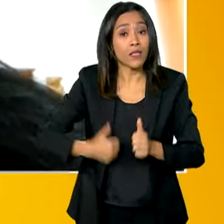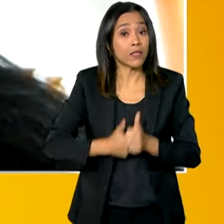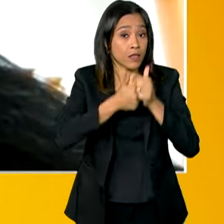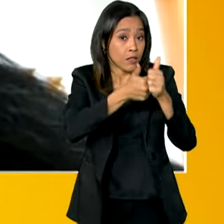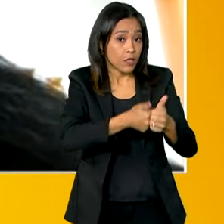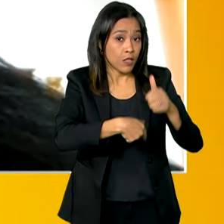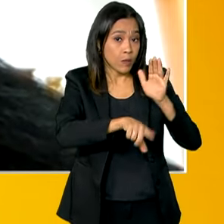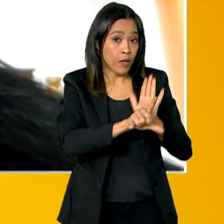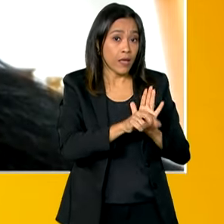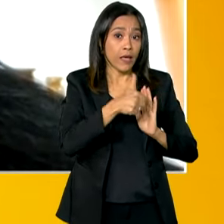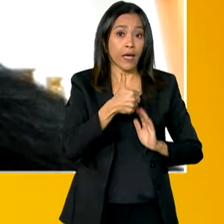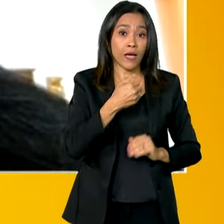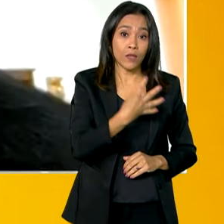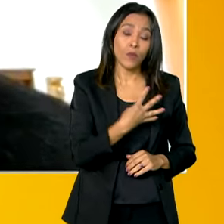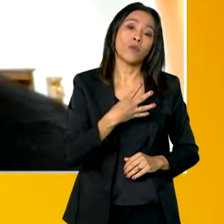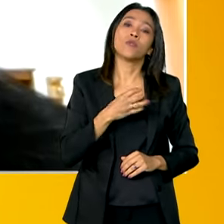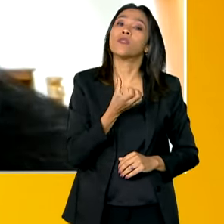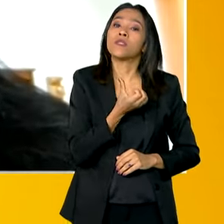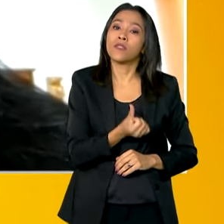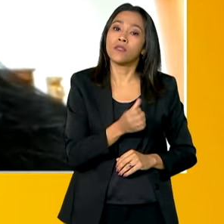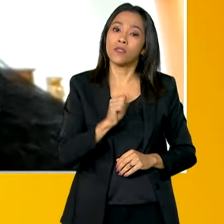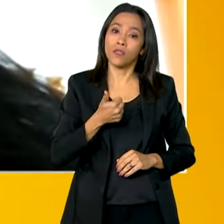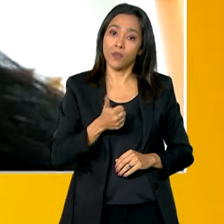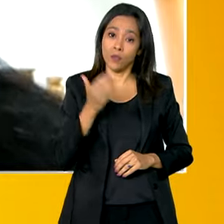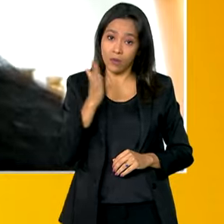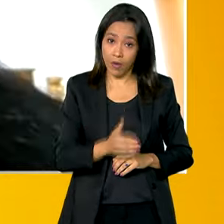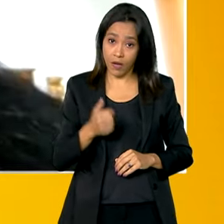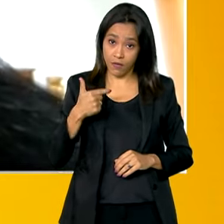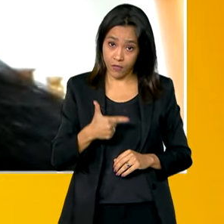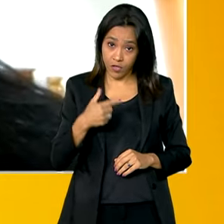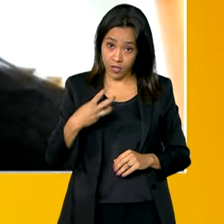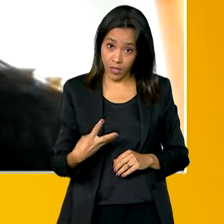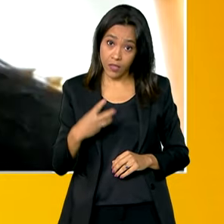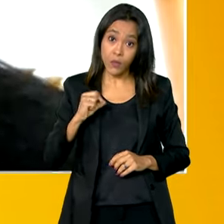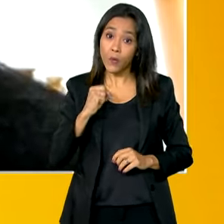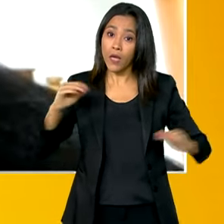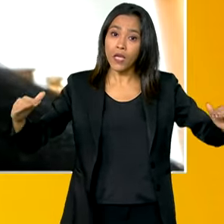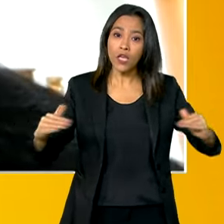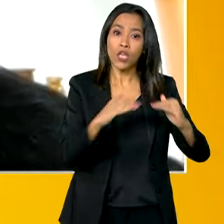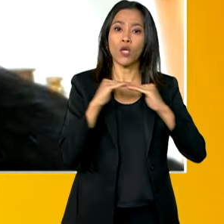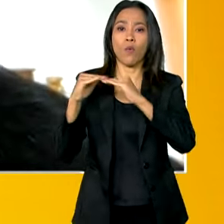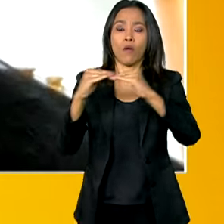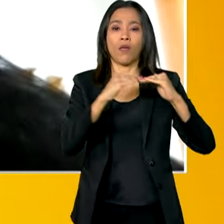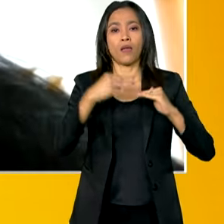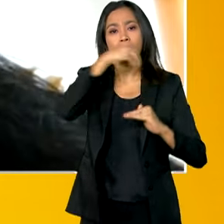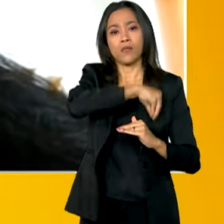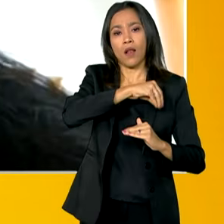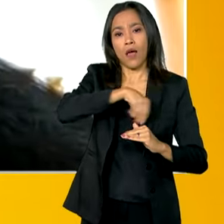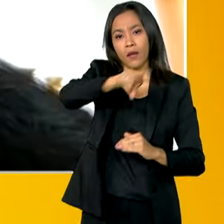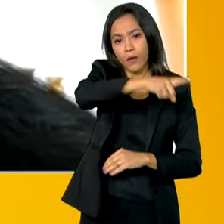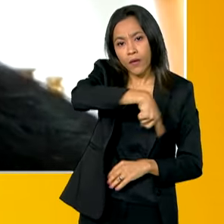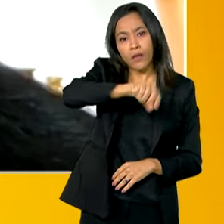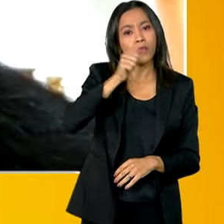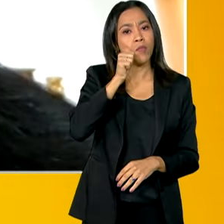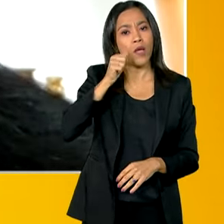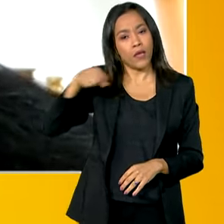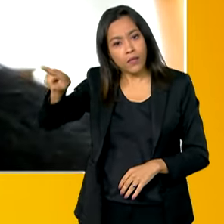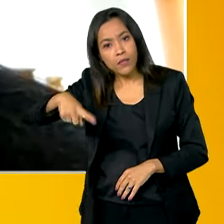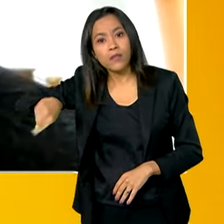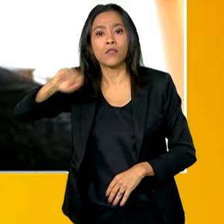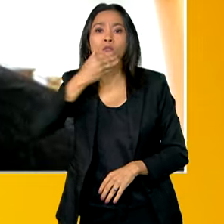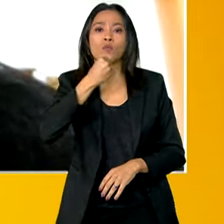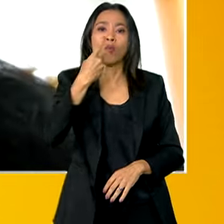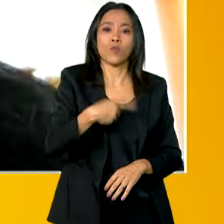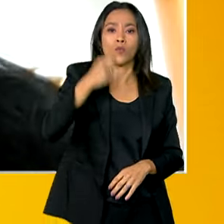aprovada, 14.611 de 2023, que prevê a igualdade salarial entre mulheres e homens no Brasil.